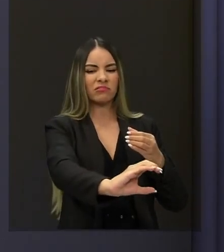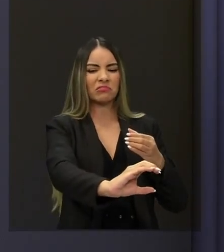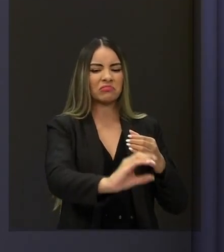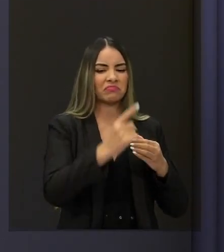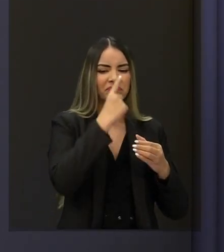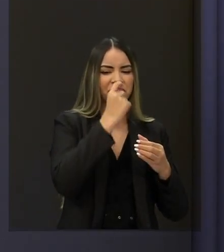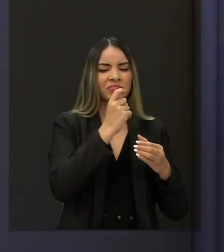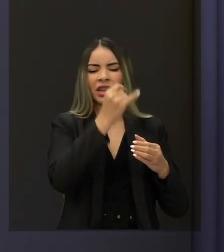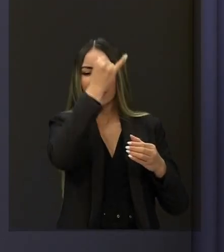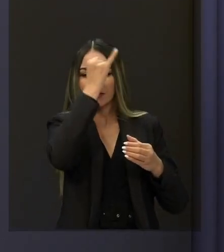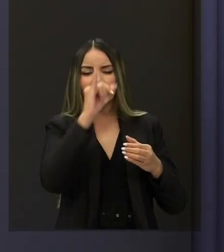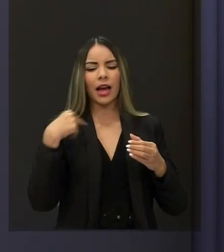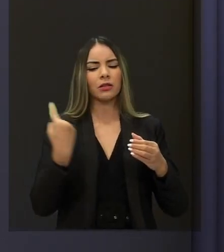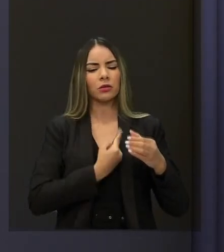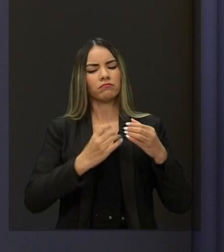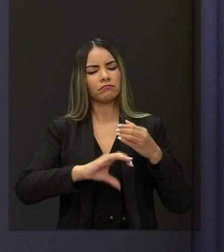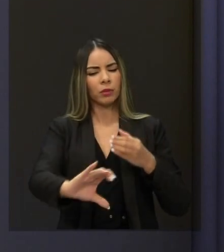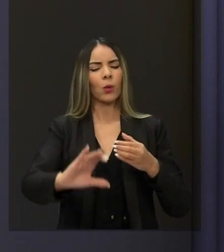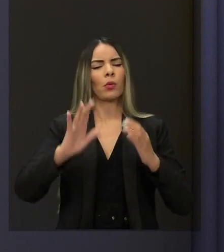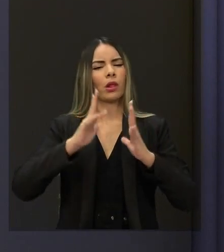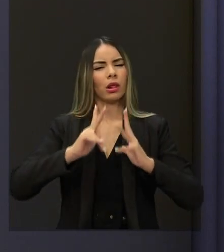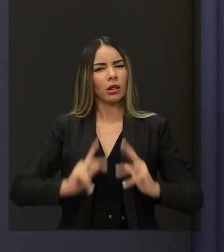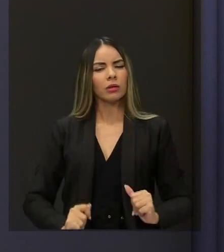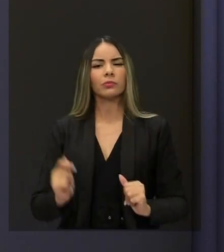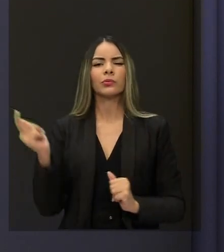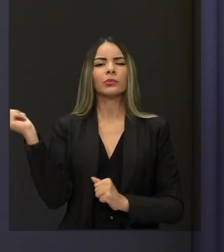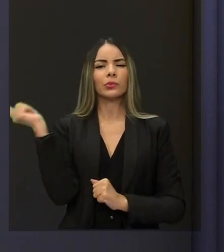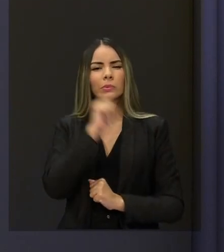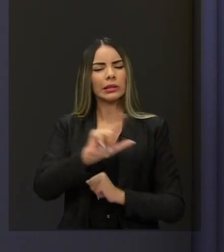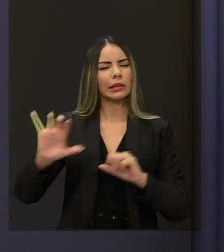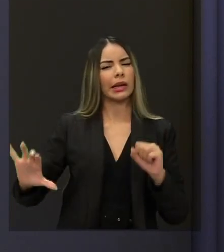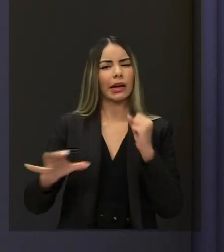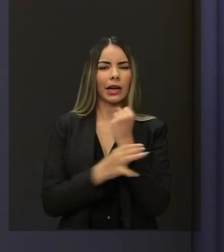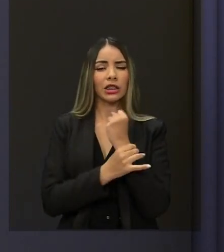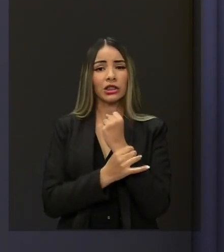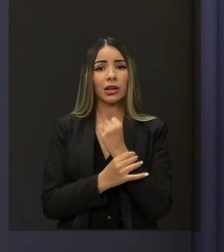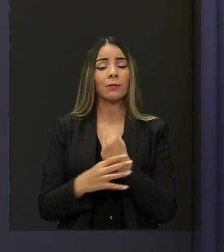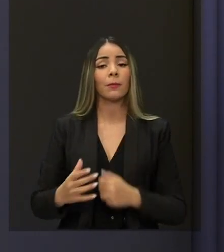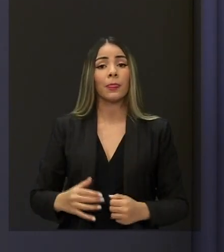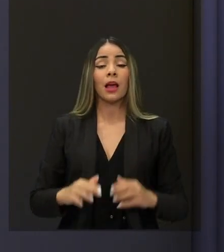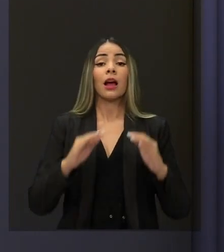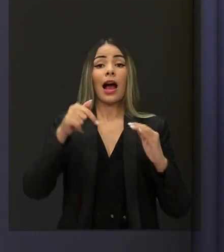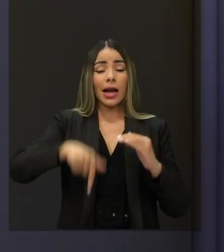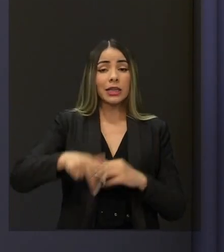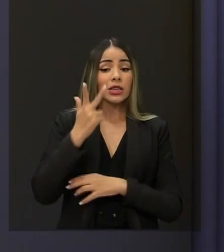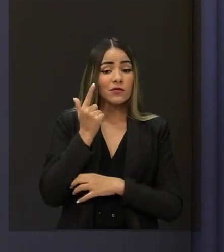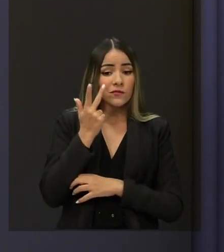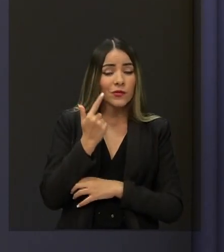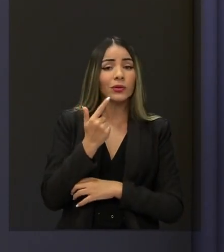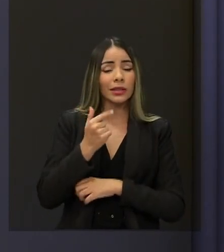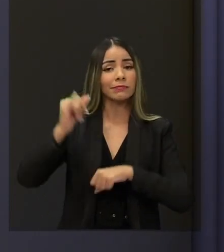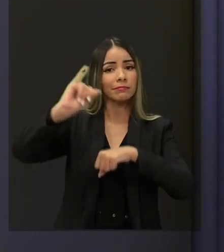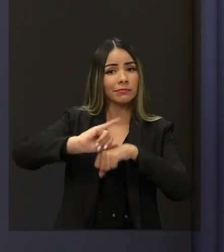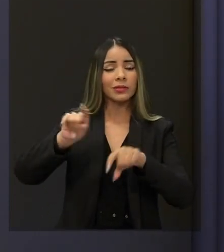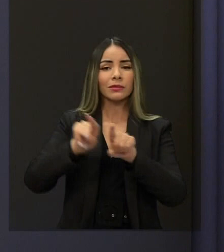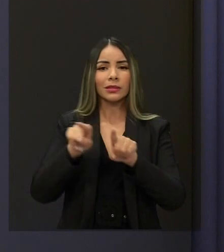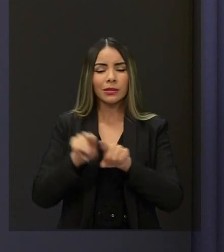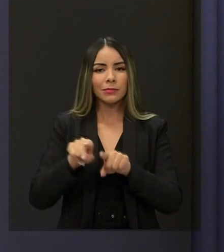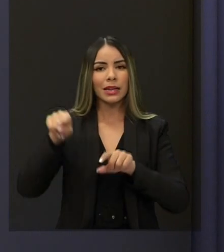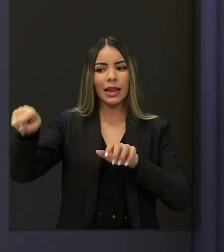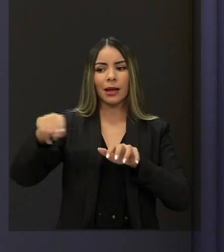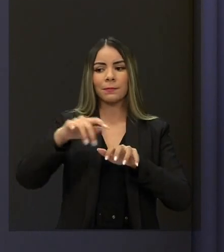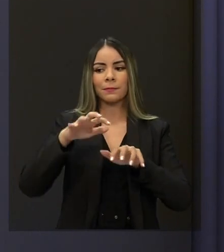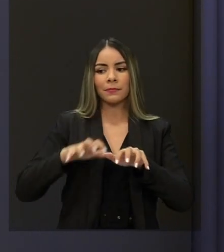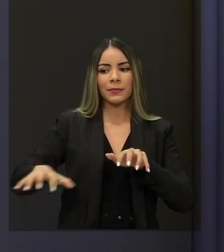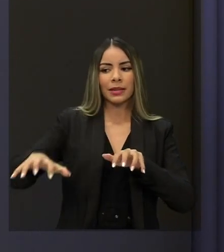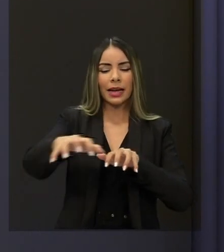com dignidade e a gente supere esse trauma histórico no Ceará. Na região metropolitana de Fortaleza, na região do Cariri, eu garanto